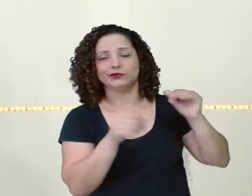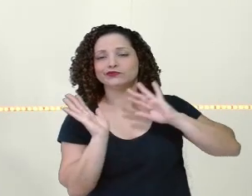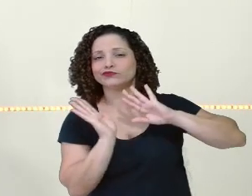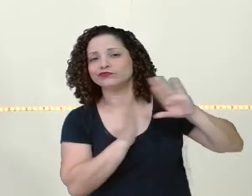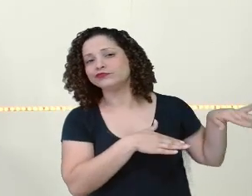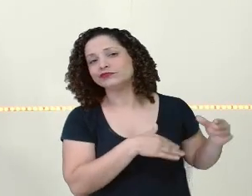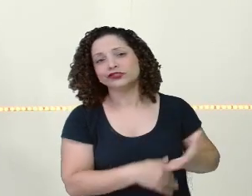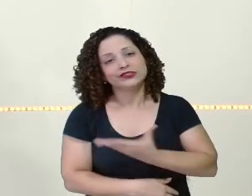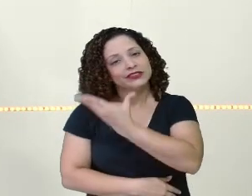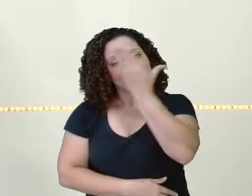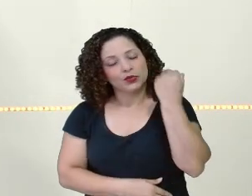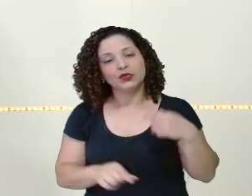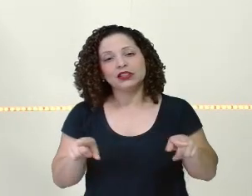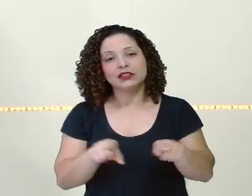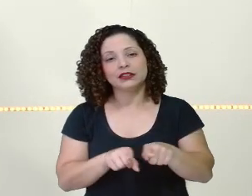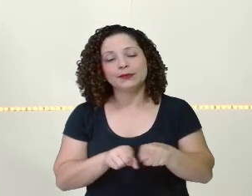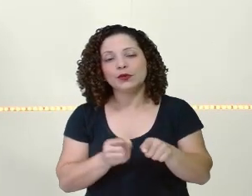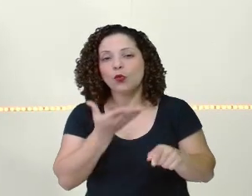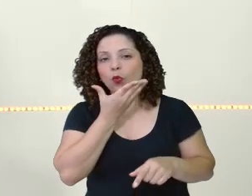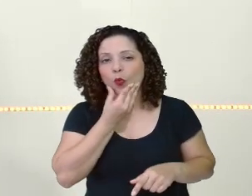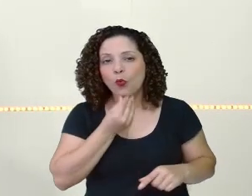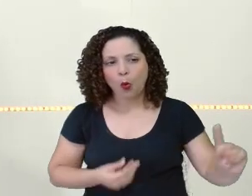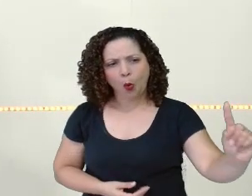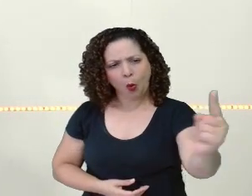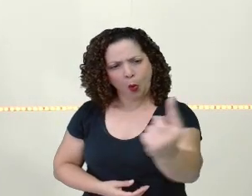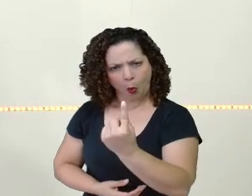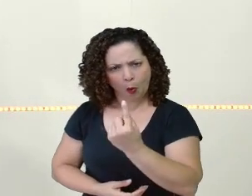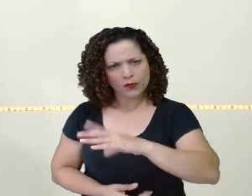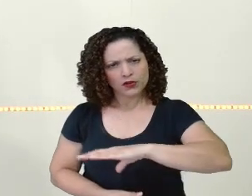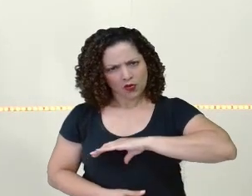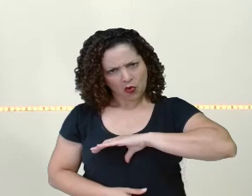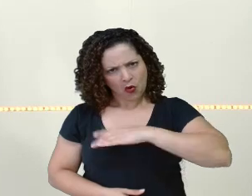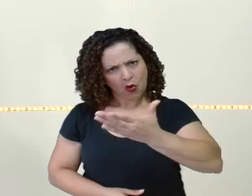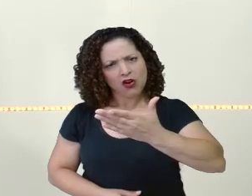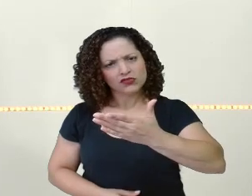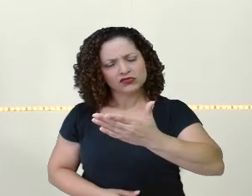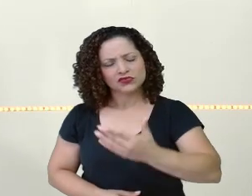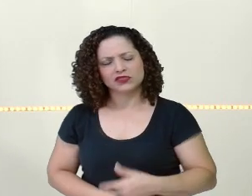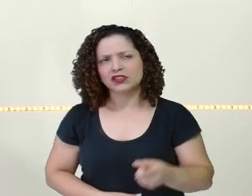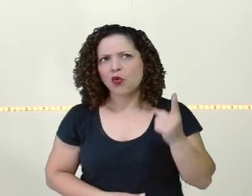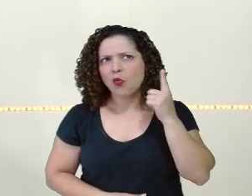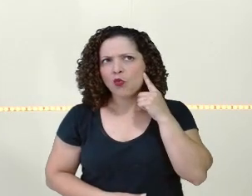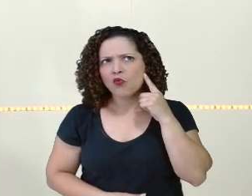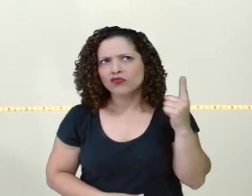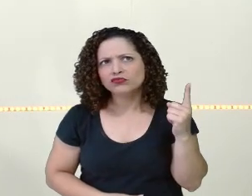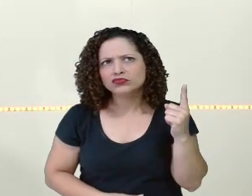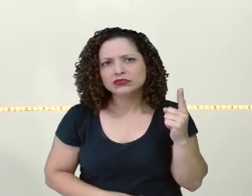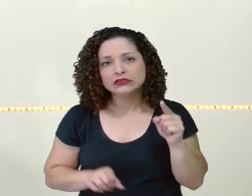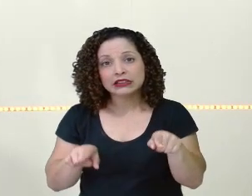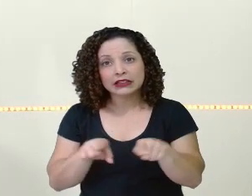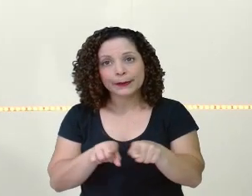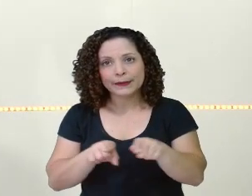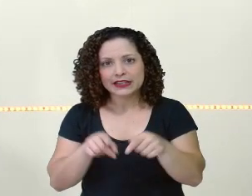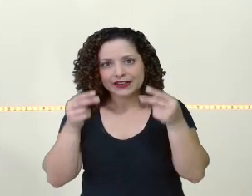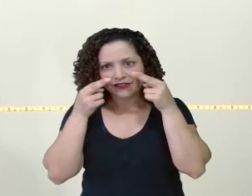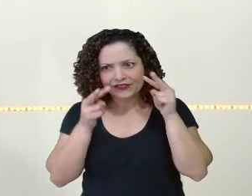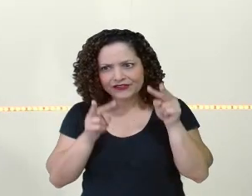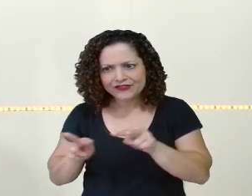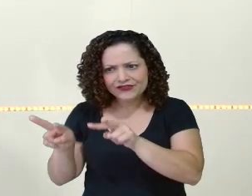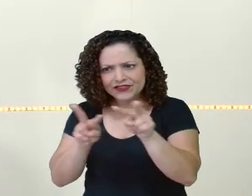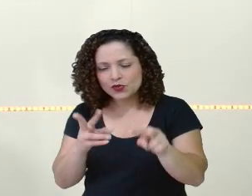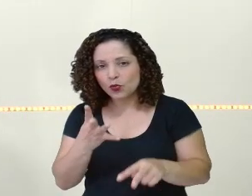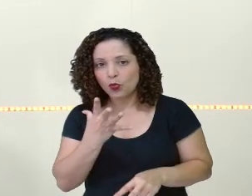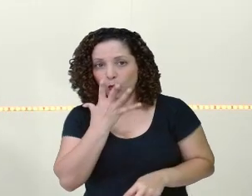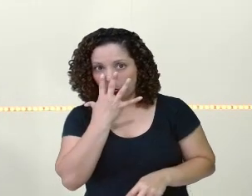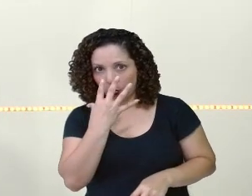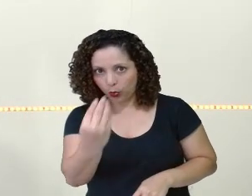E o lenhador é uma pessoa muito corajosa, tá? Porque se ele viu o lobo, não é? Pelo lado